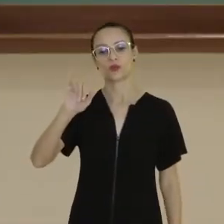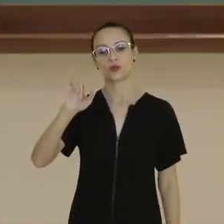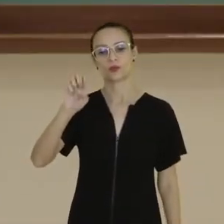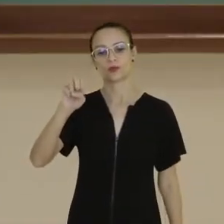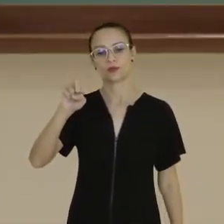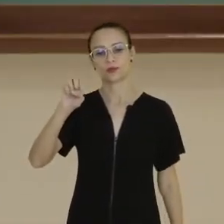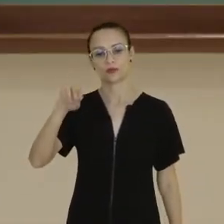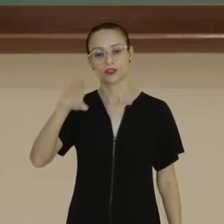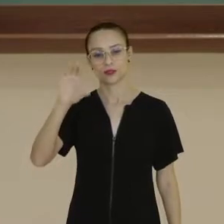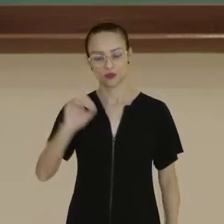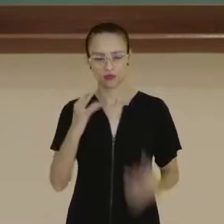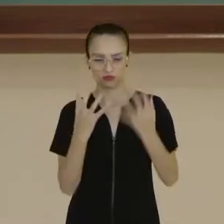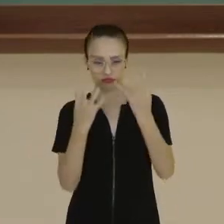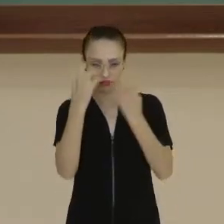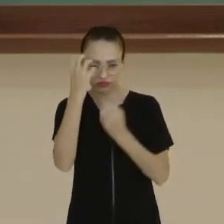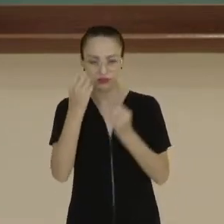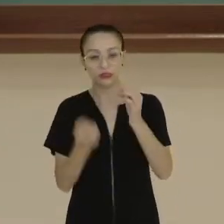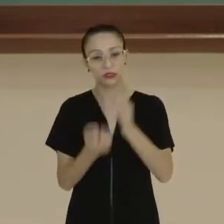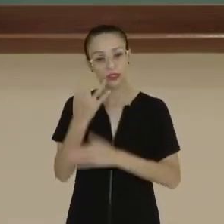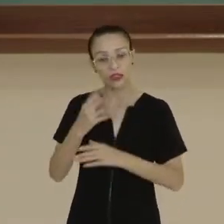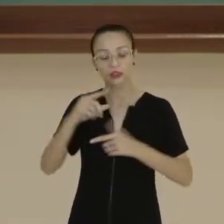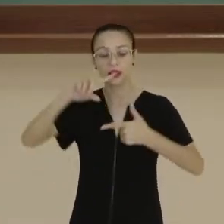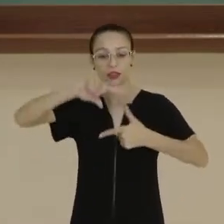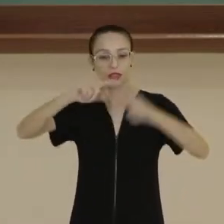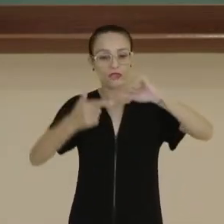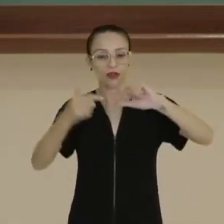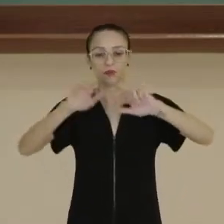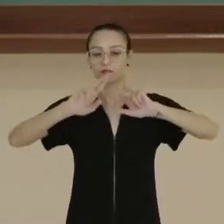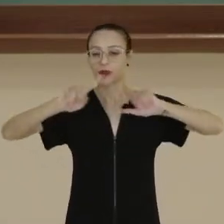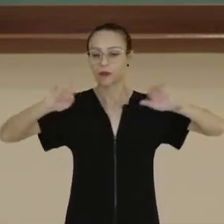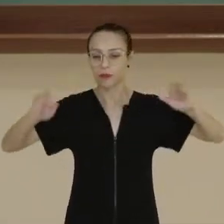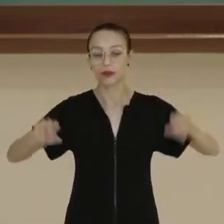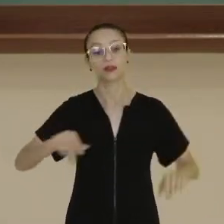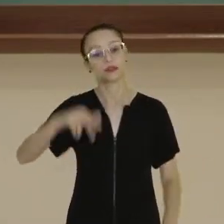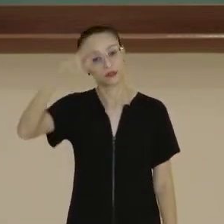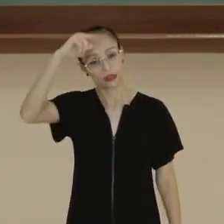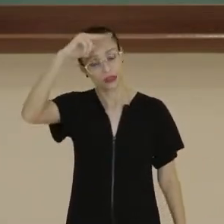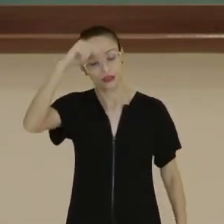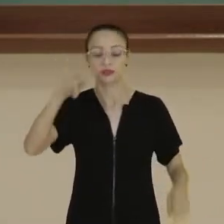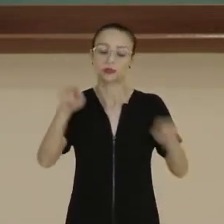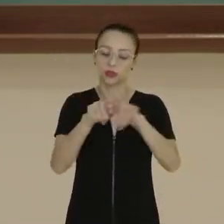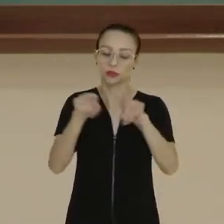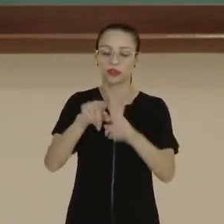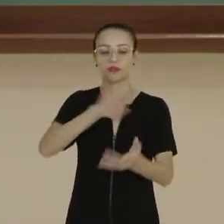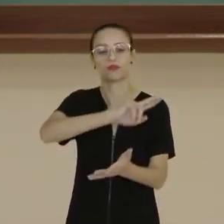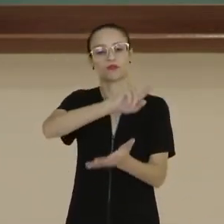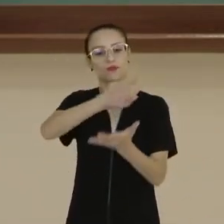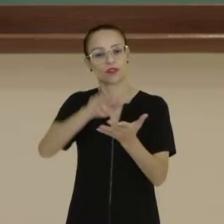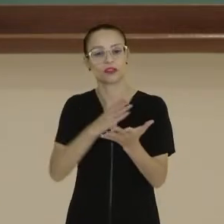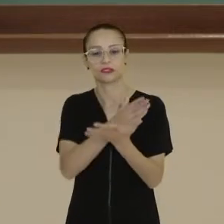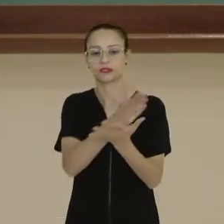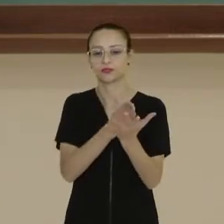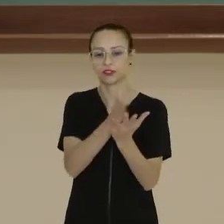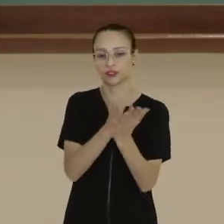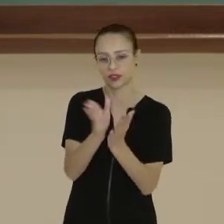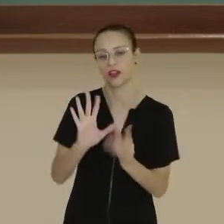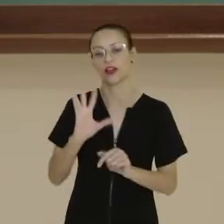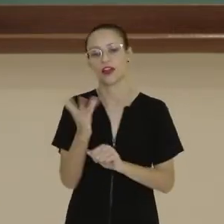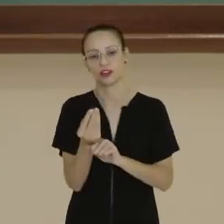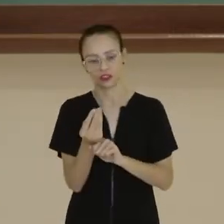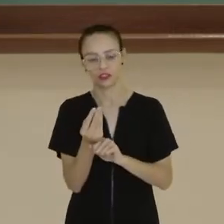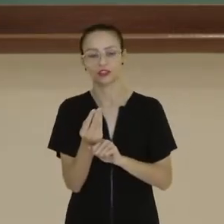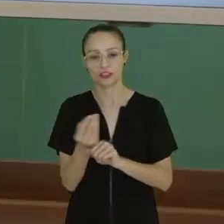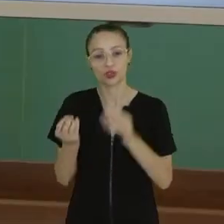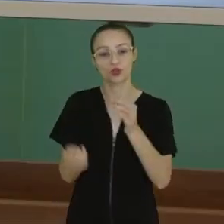criar as obras de arte. Então, diversas outras, Dadaísmo, enfim, várias vertentes artísticas surgiram nas